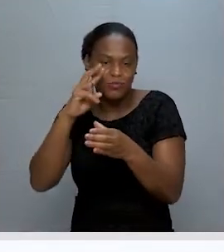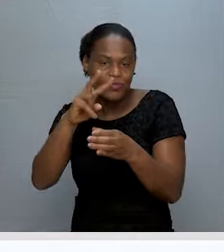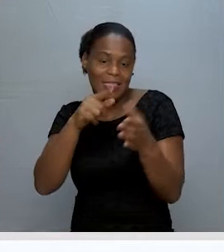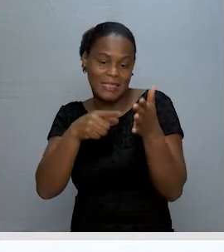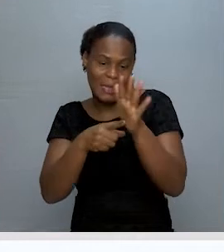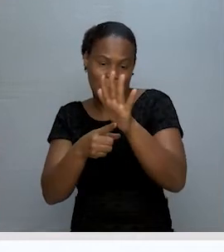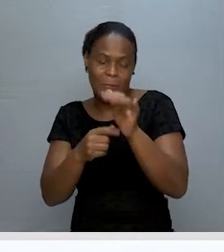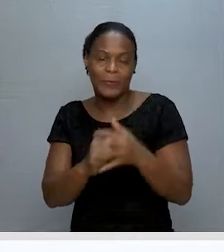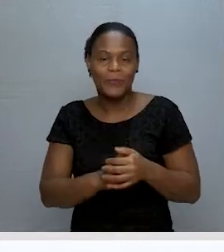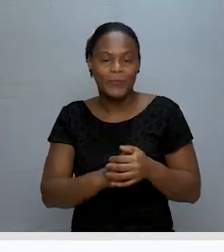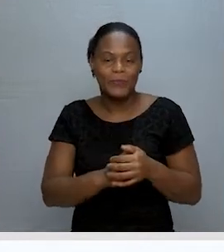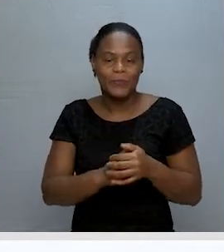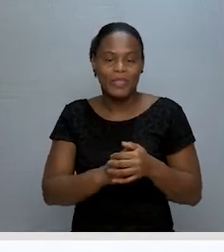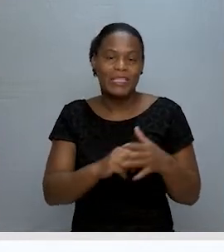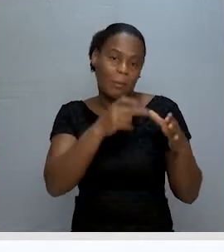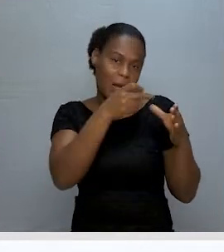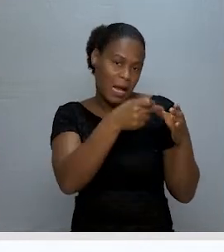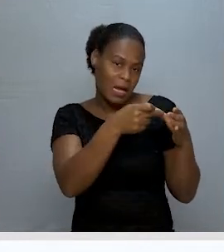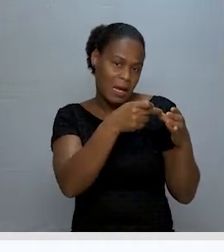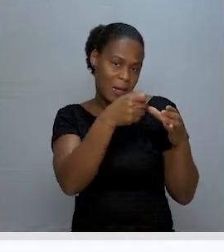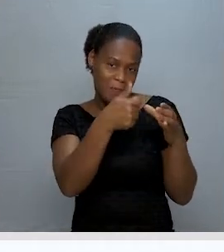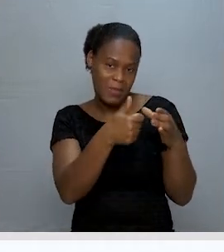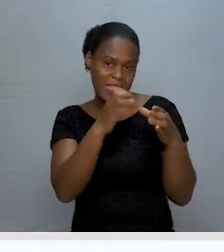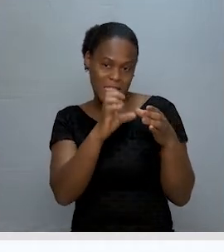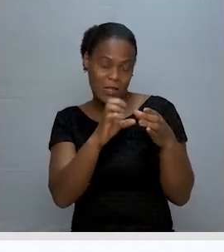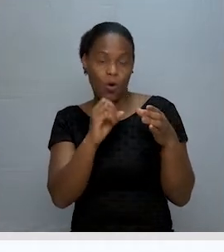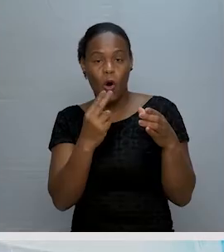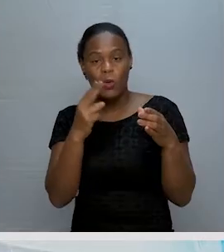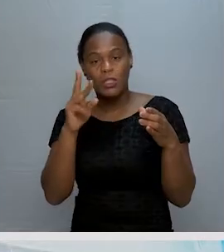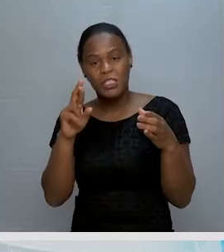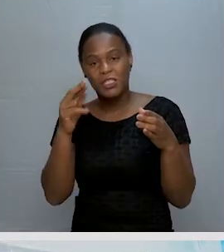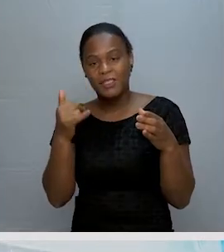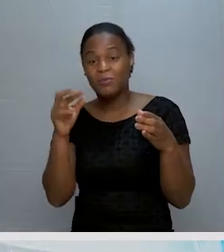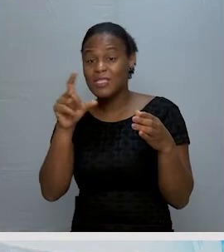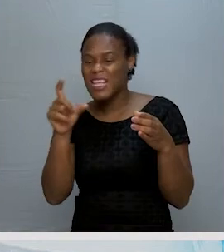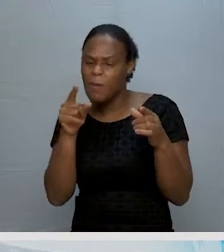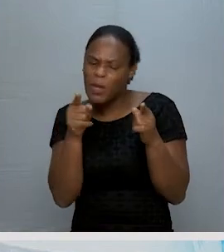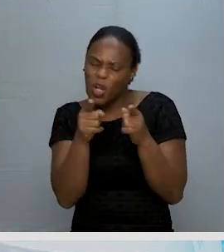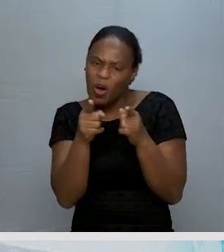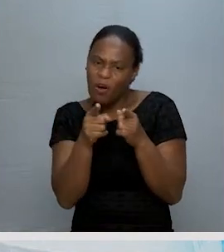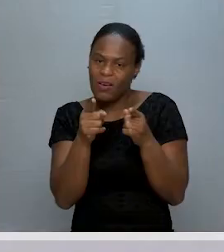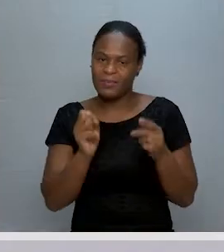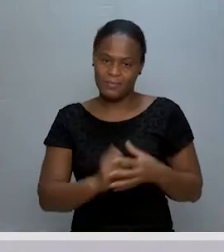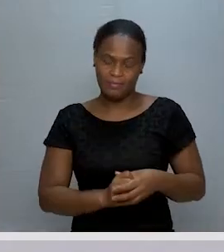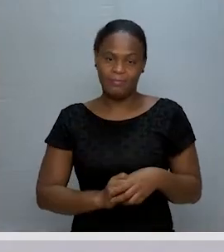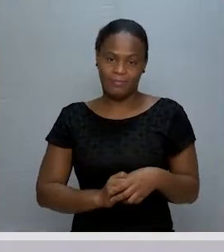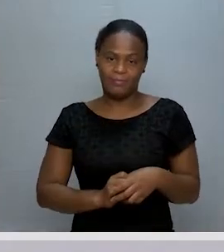A, B e C ou X, Y e Z sempre em minúsculas.